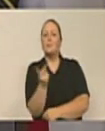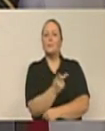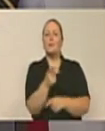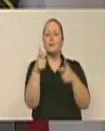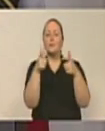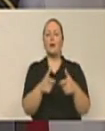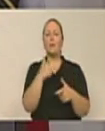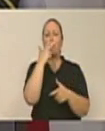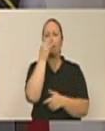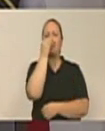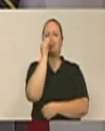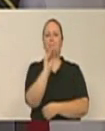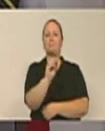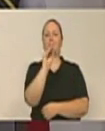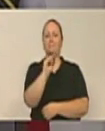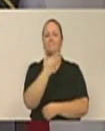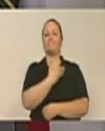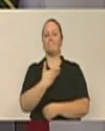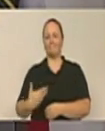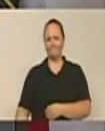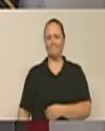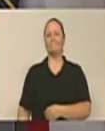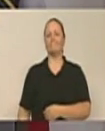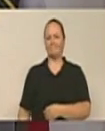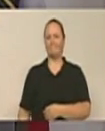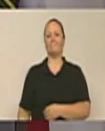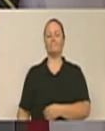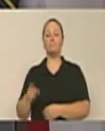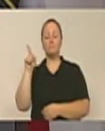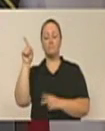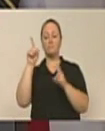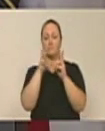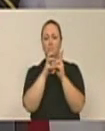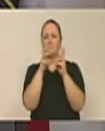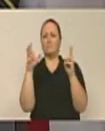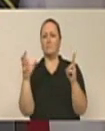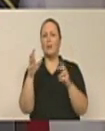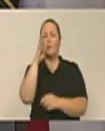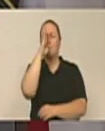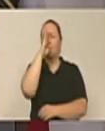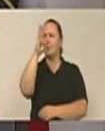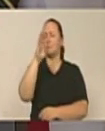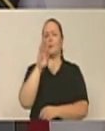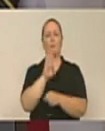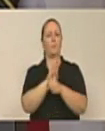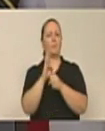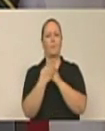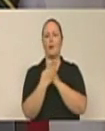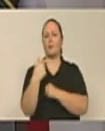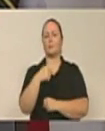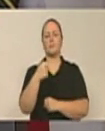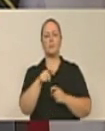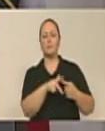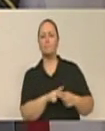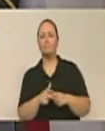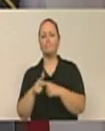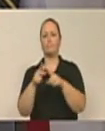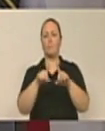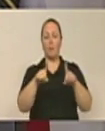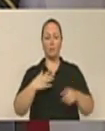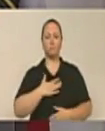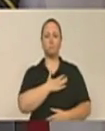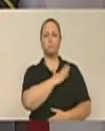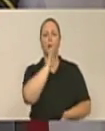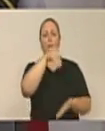da nossa cidade. No caso do Caique, que era um rebelo, foi apresentado como uma das três prioridades do bairro ao prefeito Napoleão, que até agora não atendeu